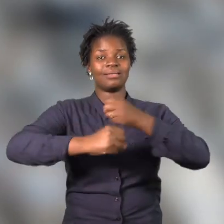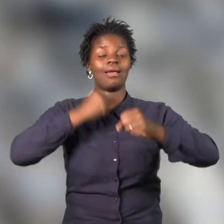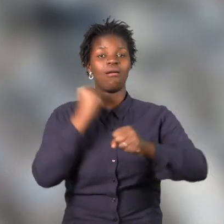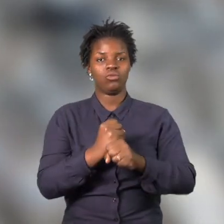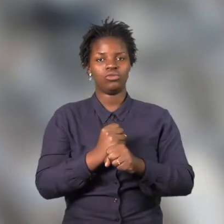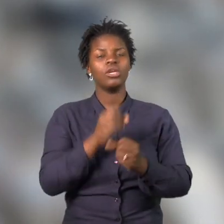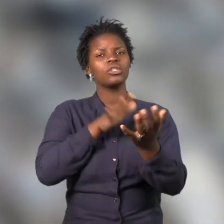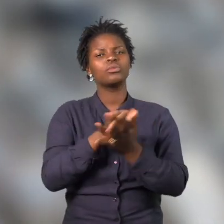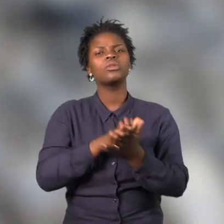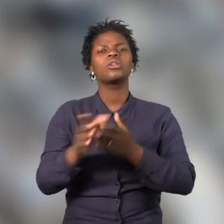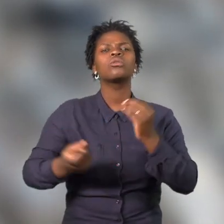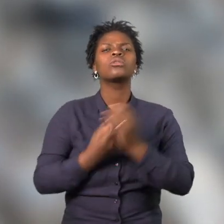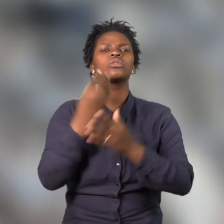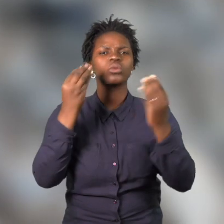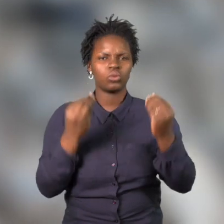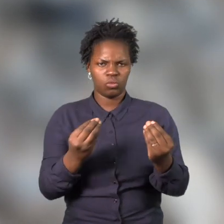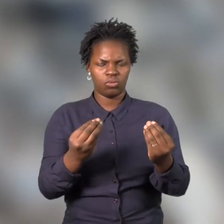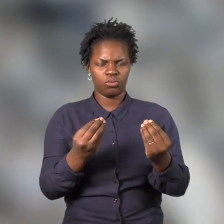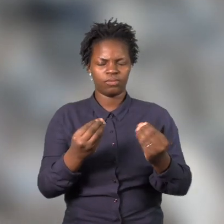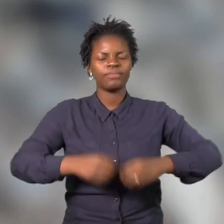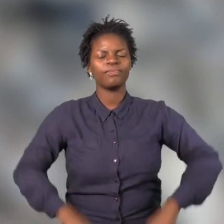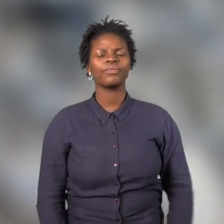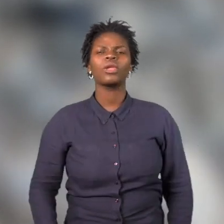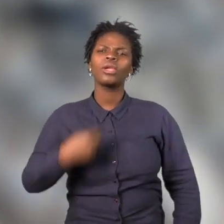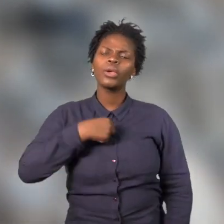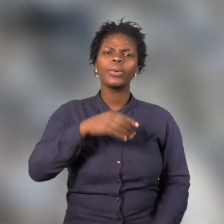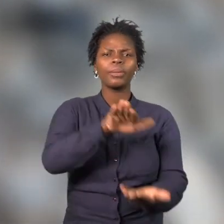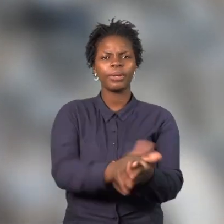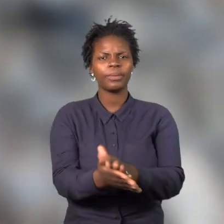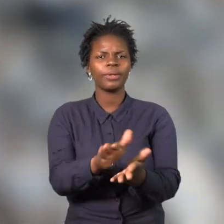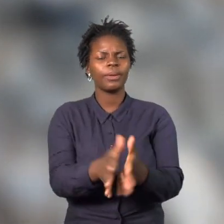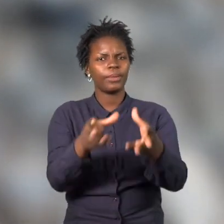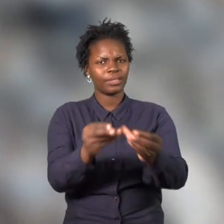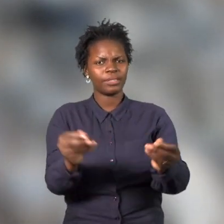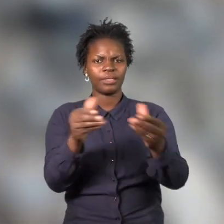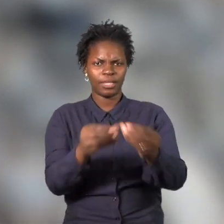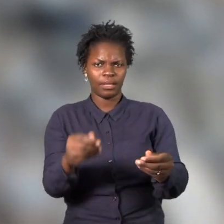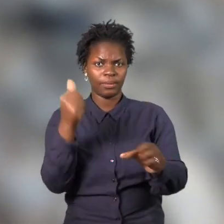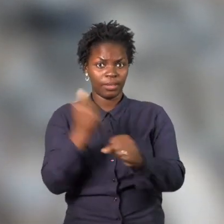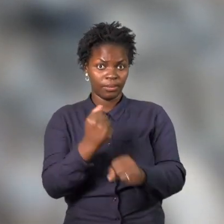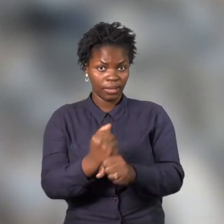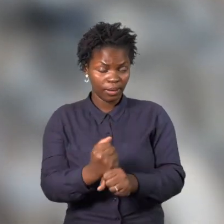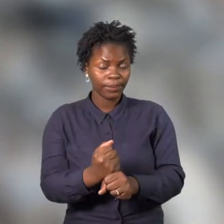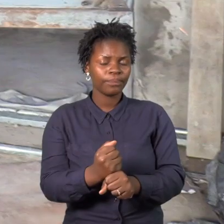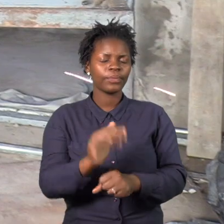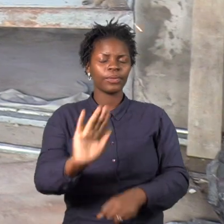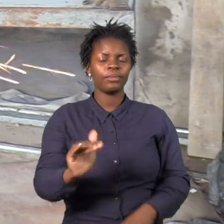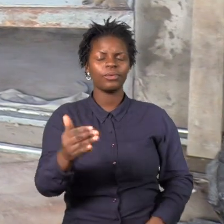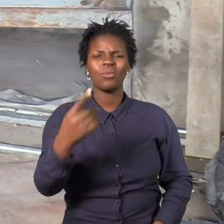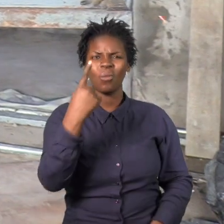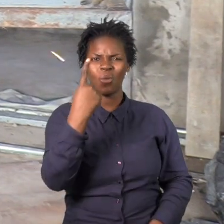os equipamentos para fazer o trabalho foi só com apenas uma máquina que eu